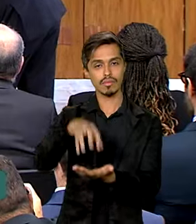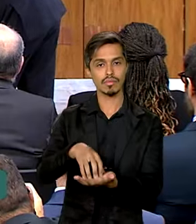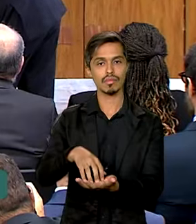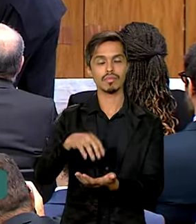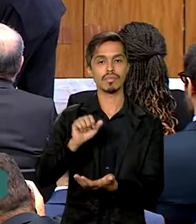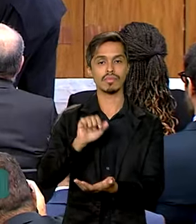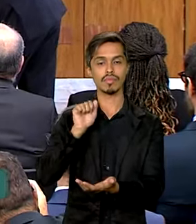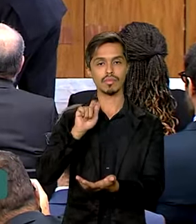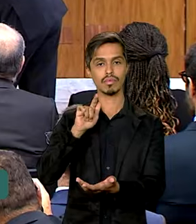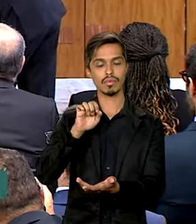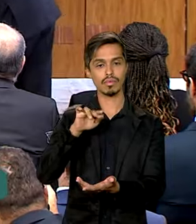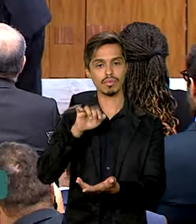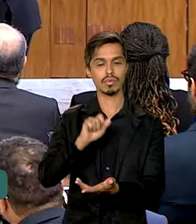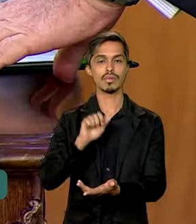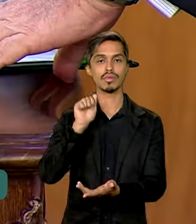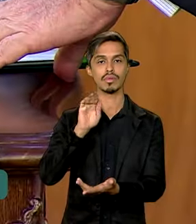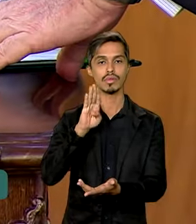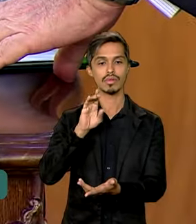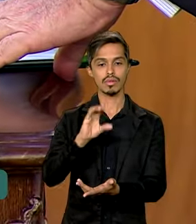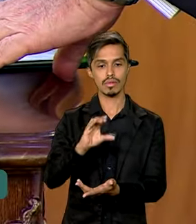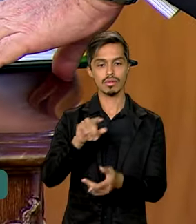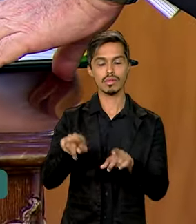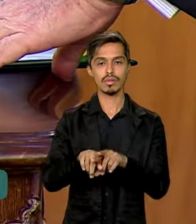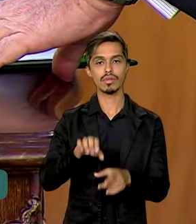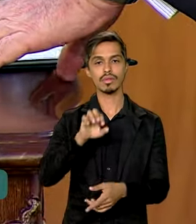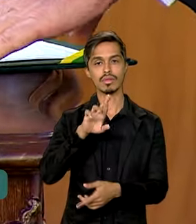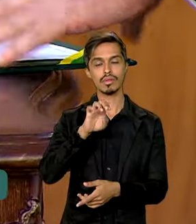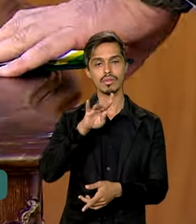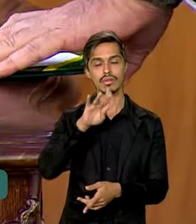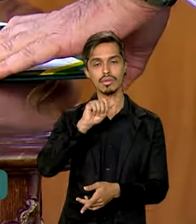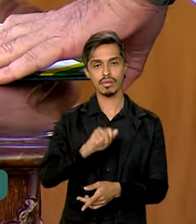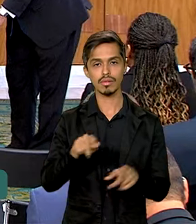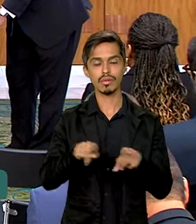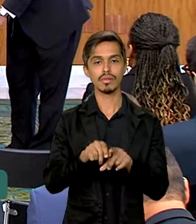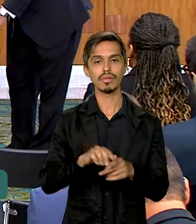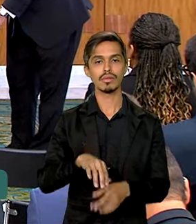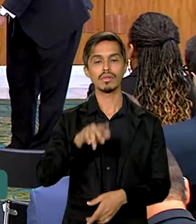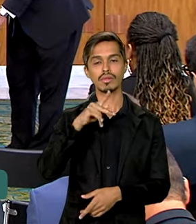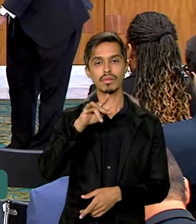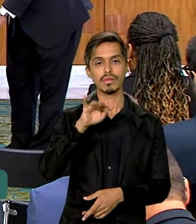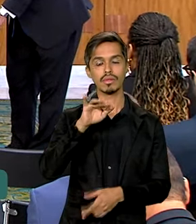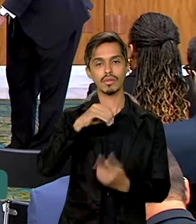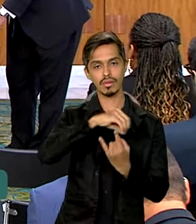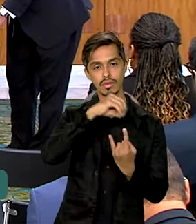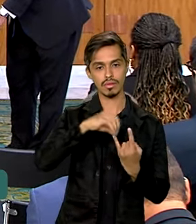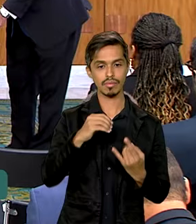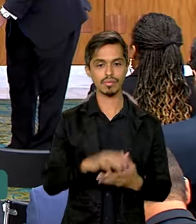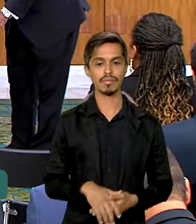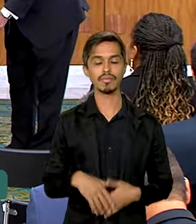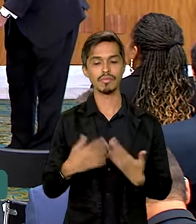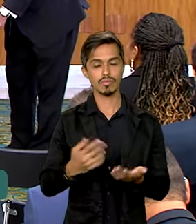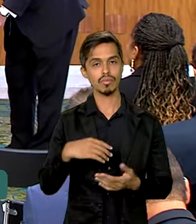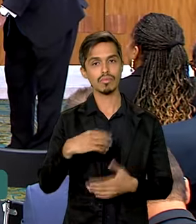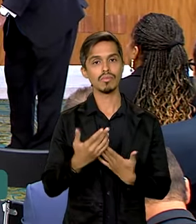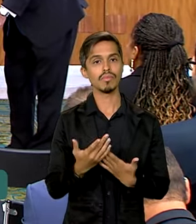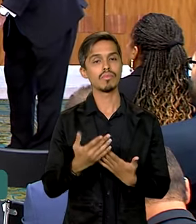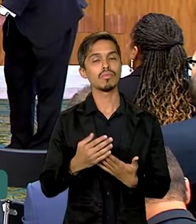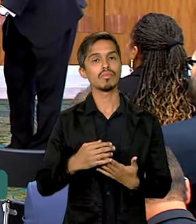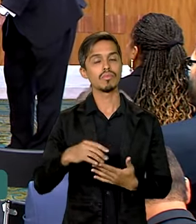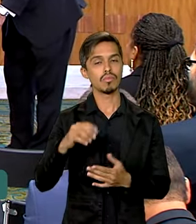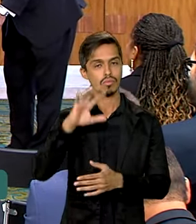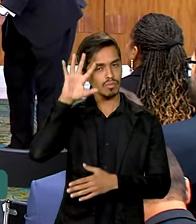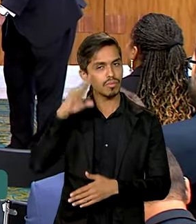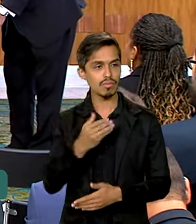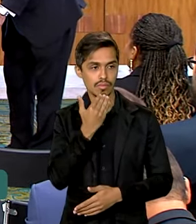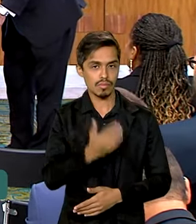Brasileira de Cooperação, ABC, a Embrapa e a Fiocruz. A convite da União Africana, o Brasil vai sediar uma